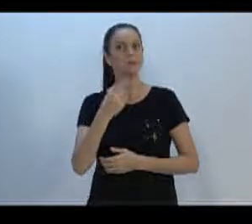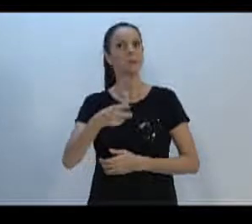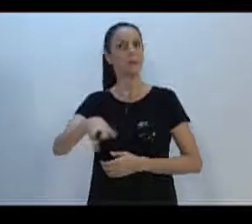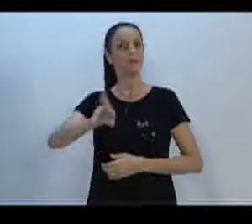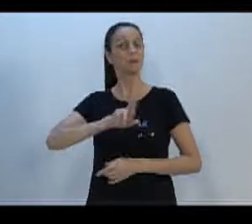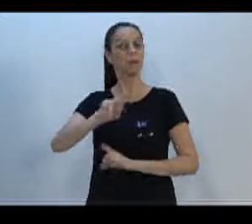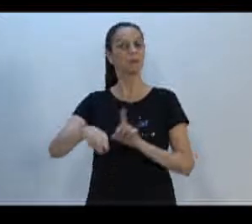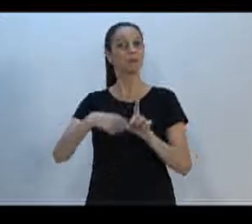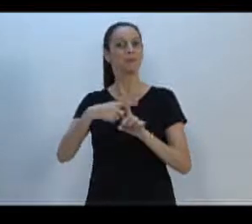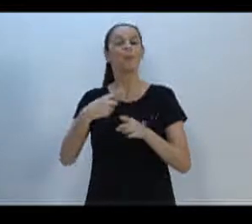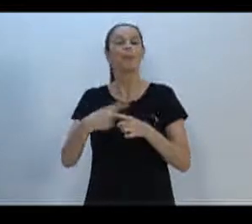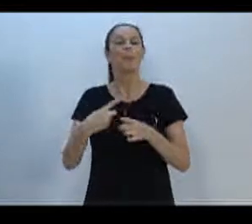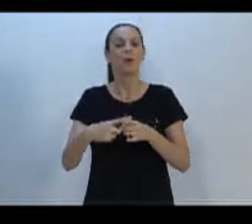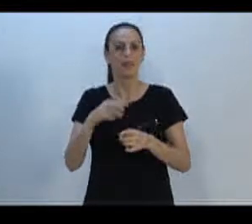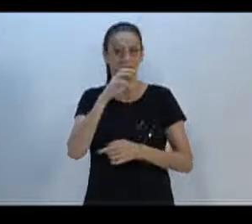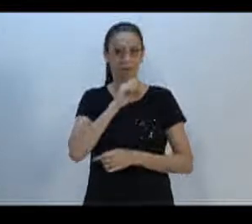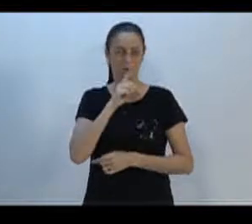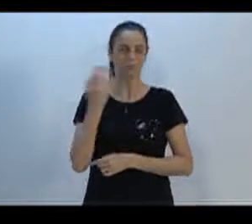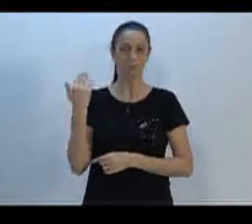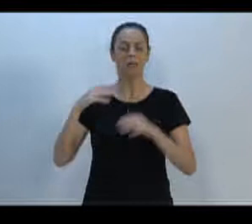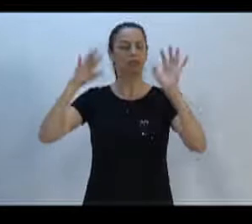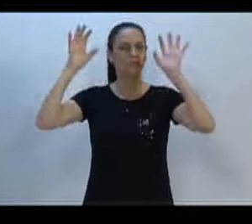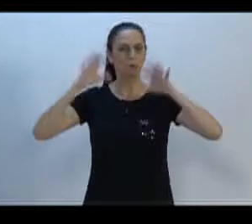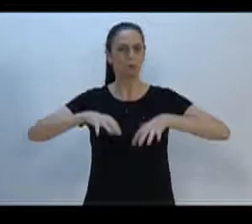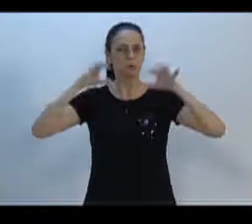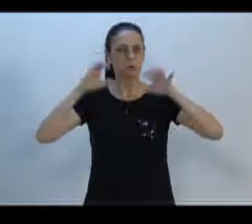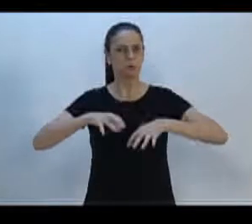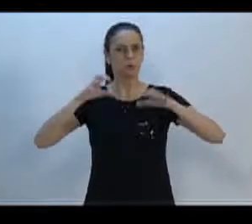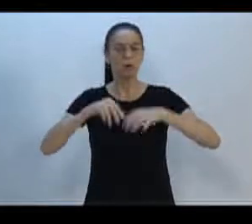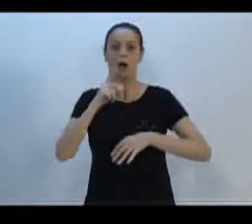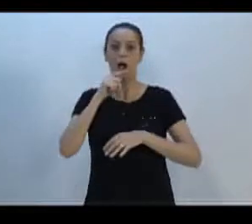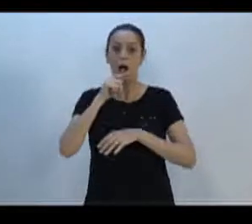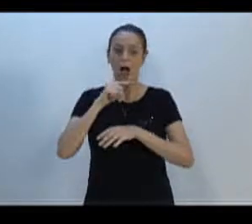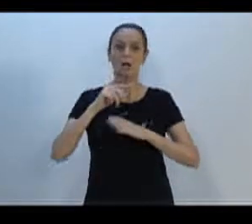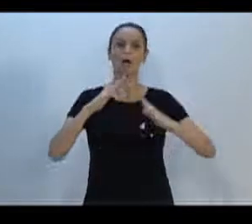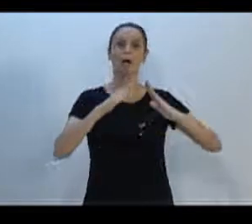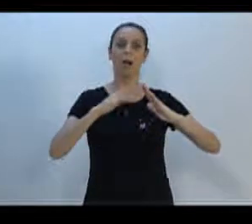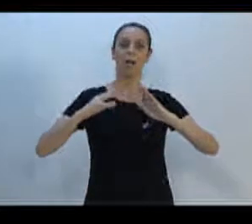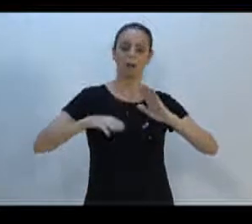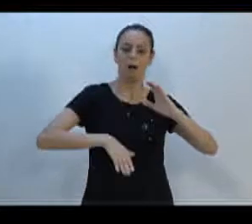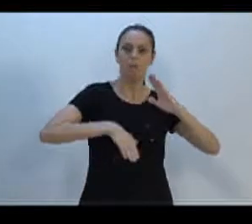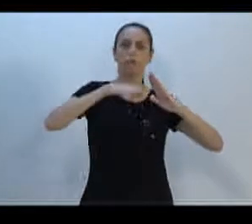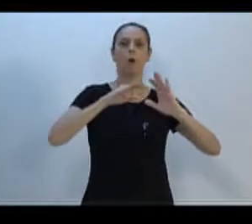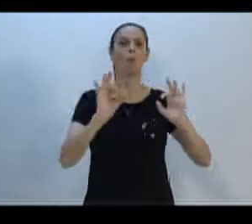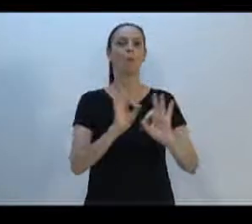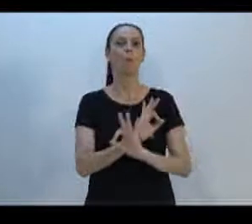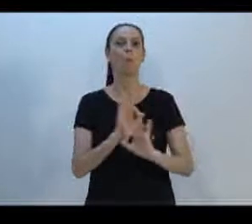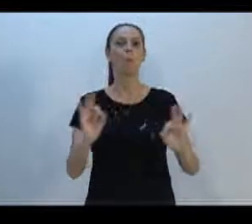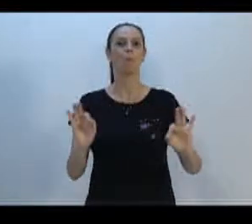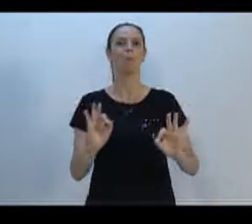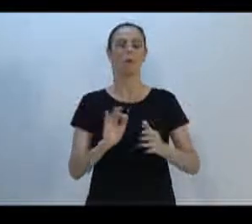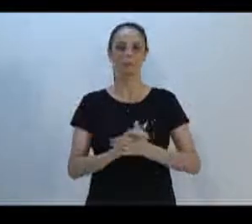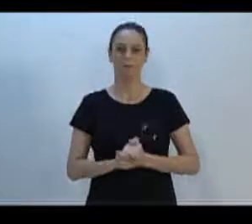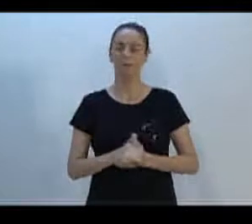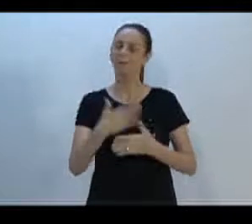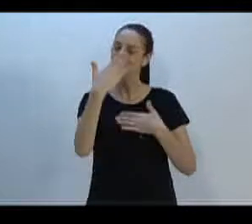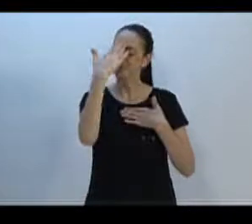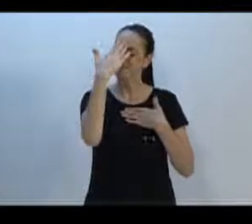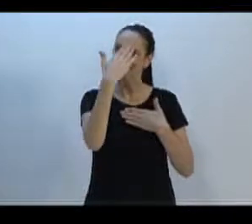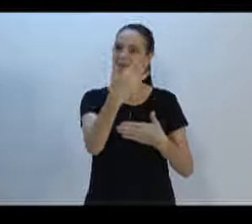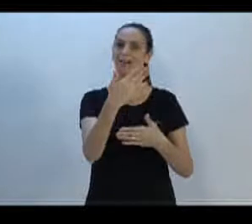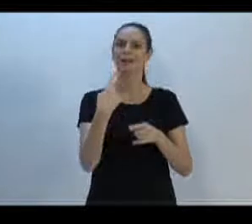teste com a chuva que deu e a água não entrou mais na sua residência. Então agradecer aqui, esse é o conserto,